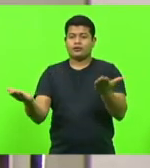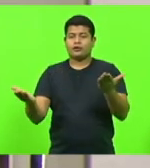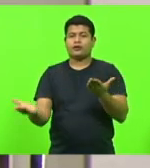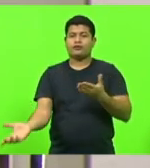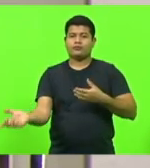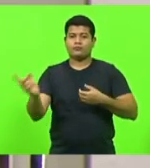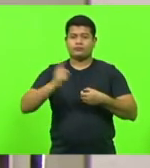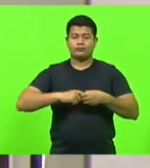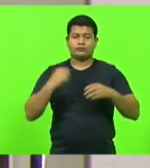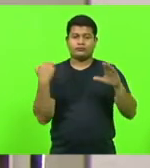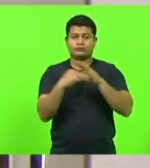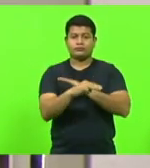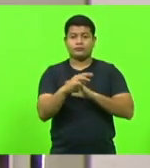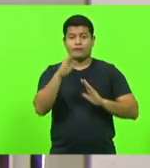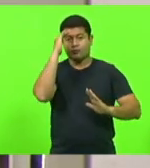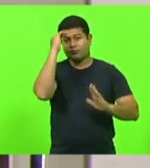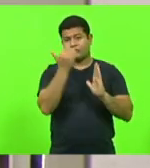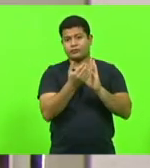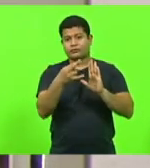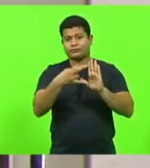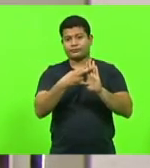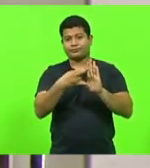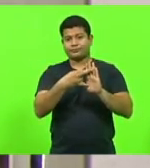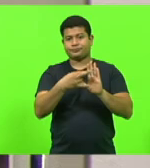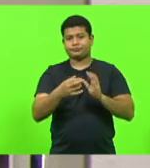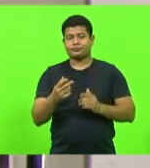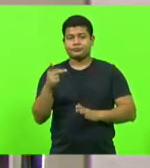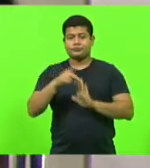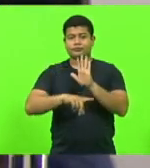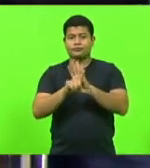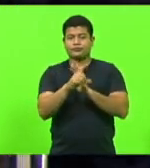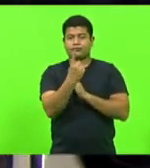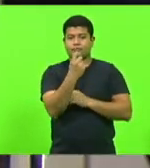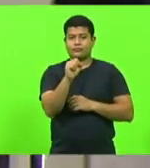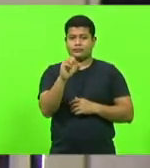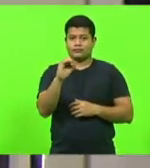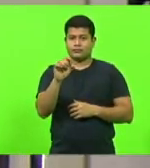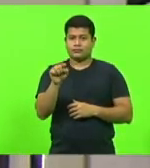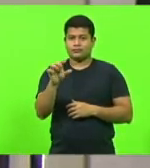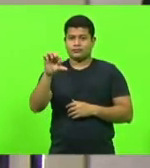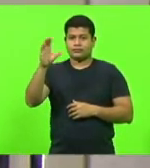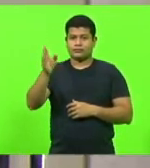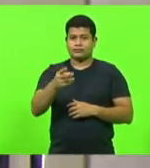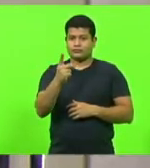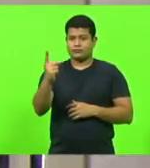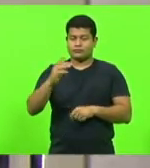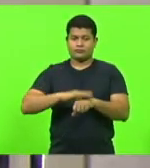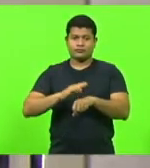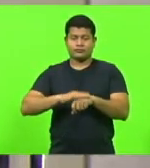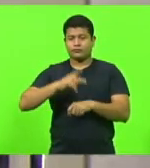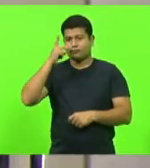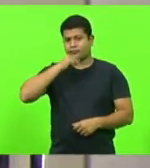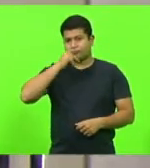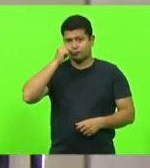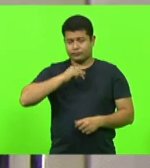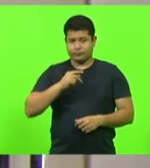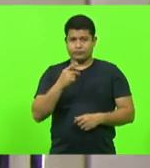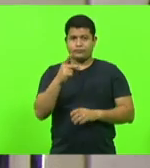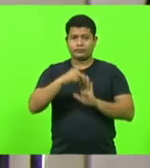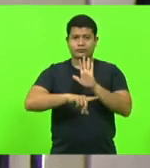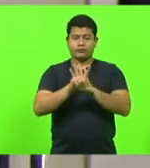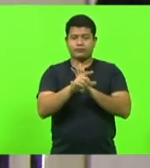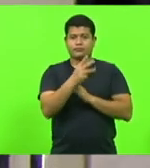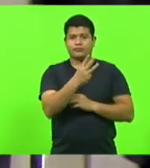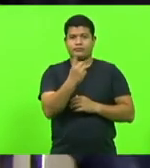seu encaminhamento conforme o regimento interno. Projeto de Lei nº 180.9, de 2021, autor deputado Kennedy Nunes. Projeto de Lei nº